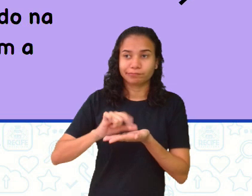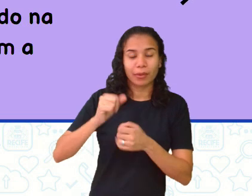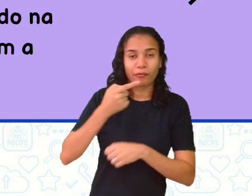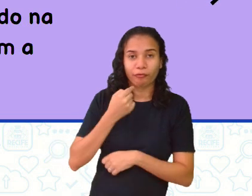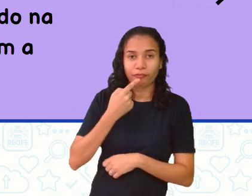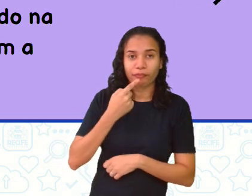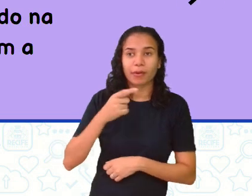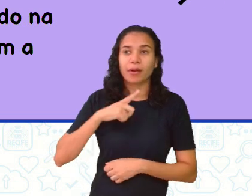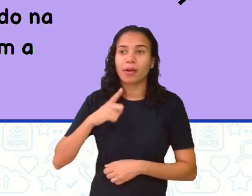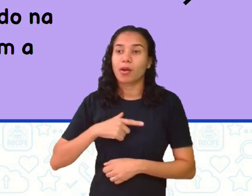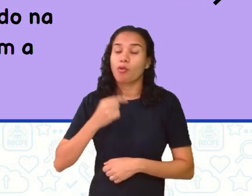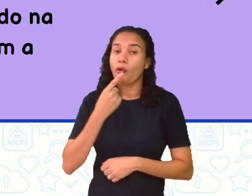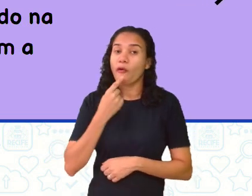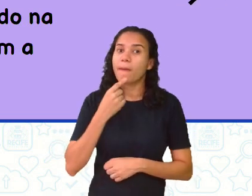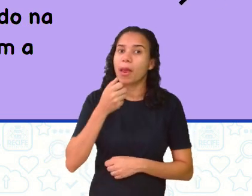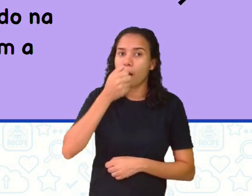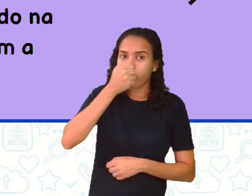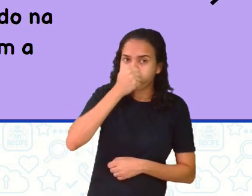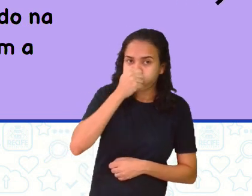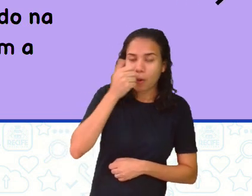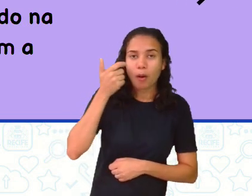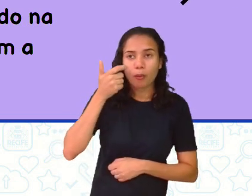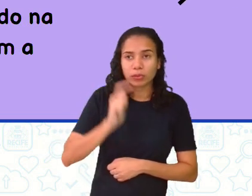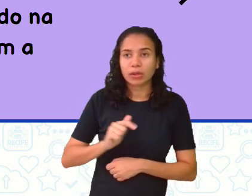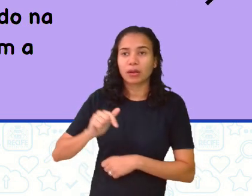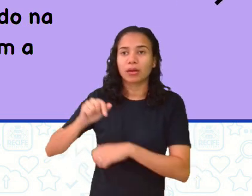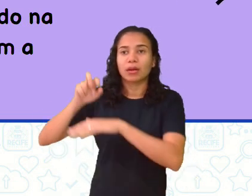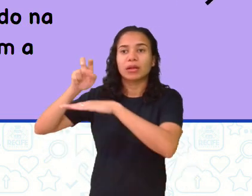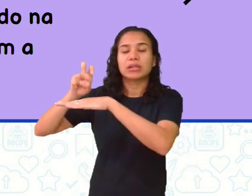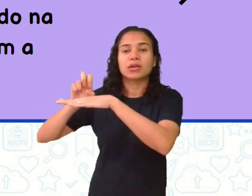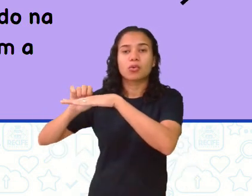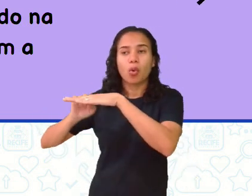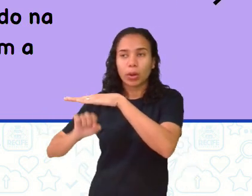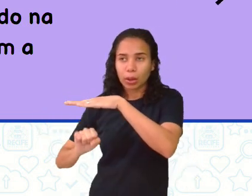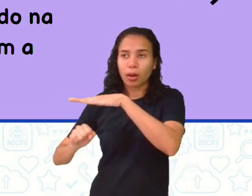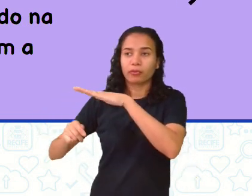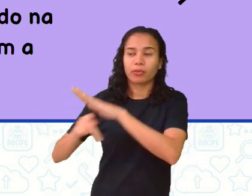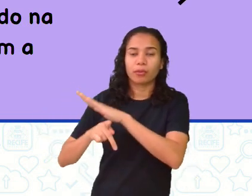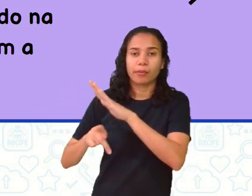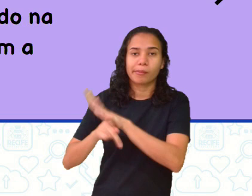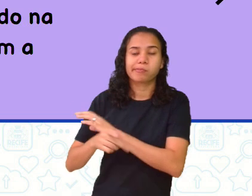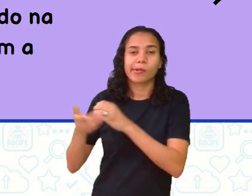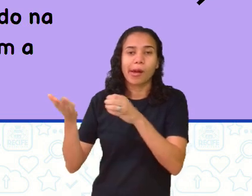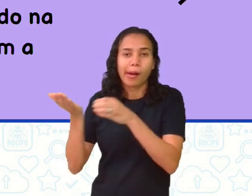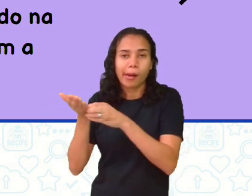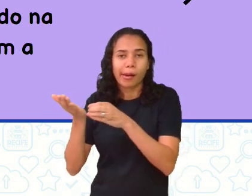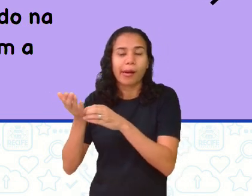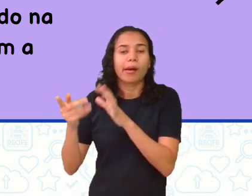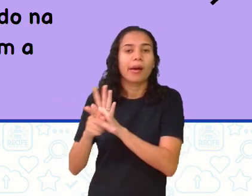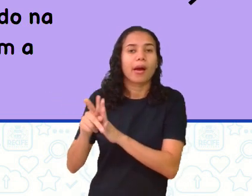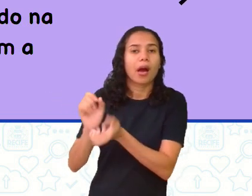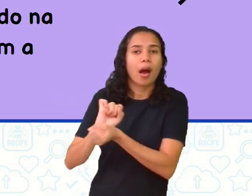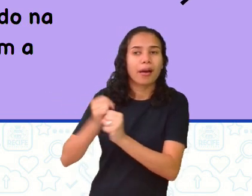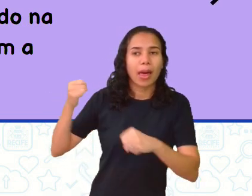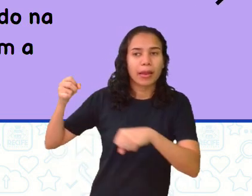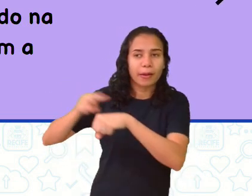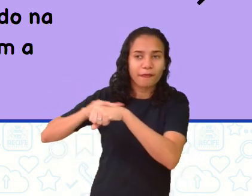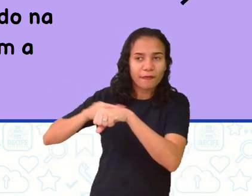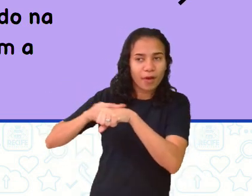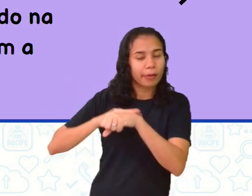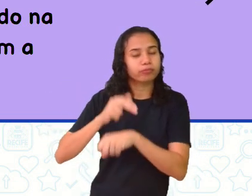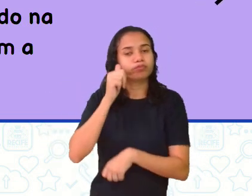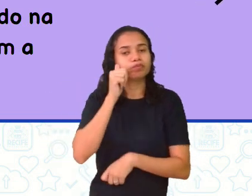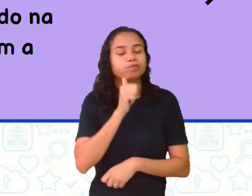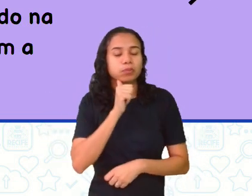caneca média cheia, ela enche cinco oitavos da caneca grande. Janaína enche